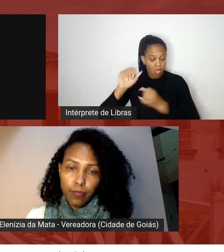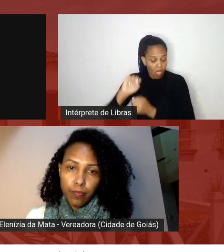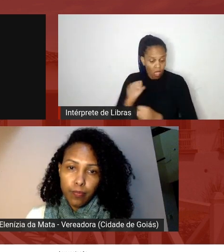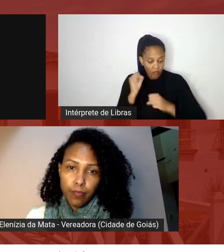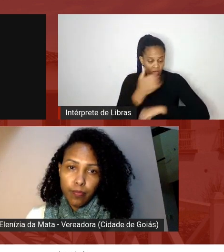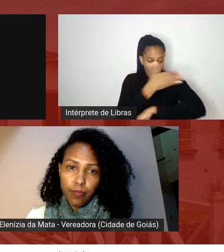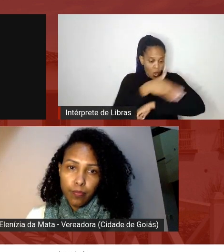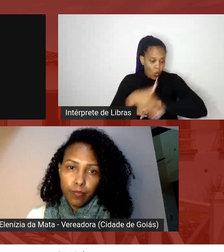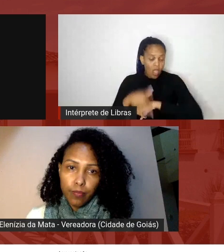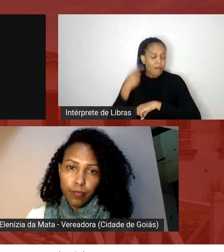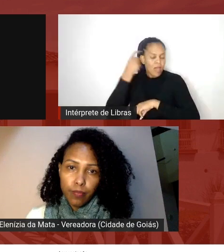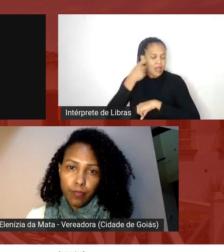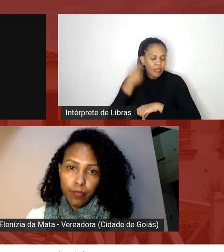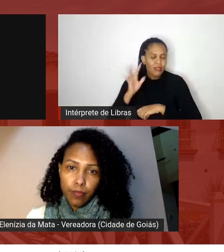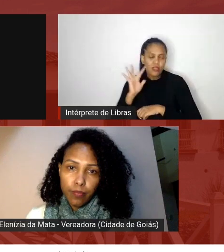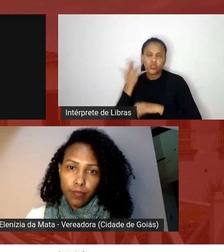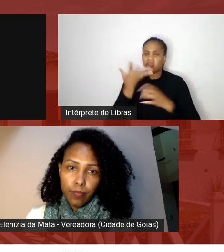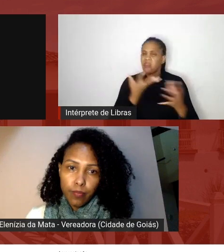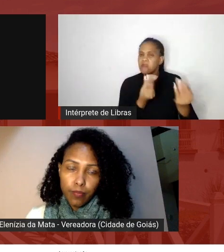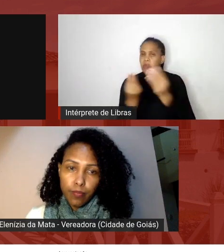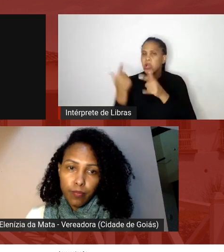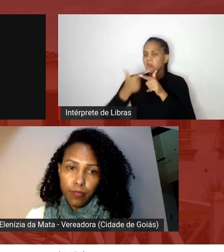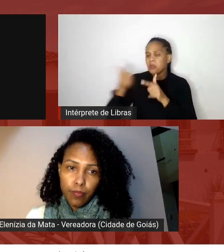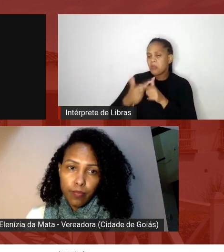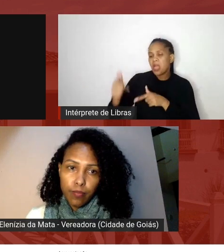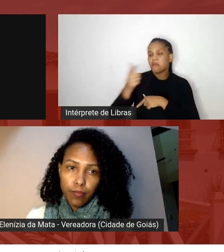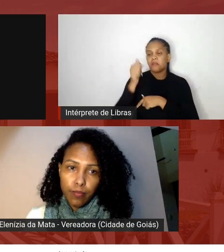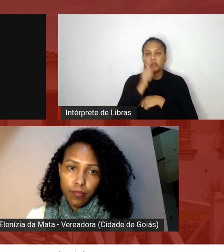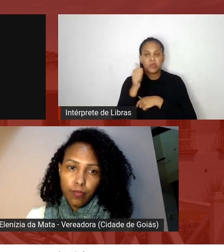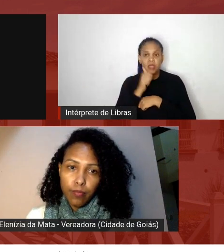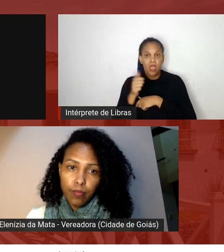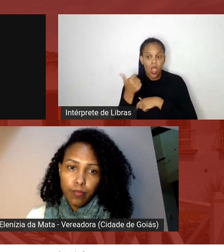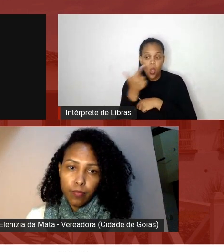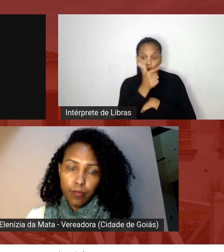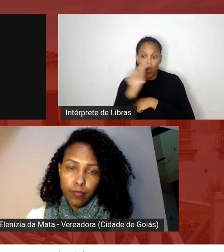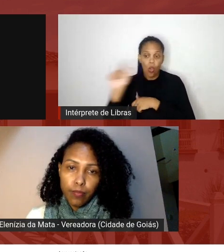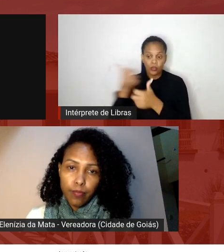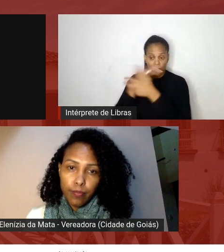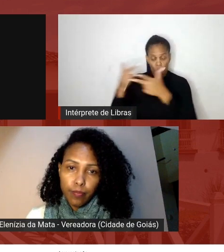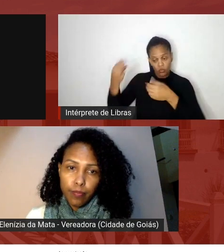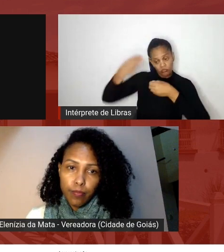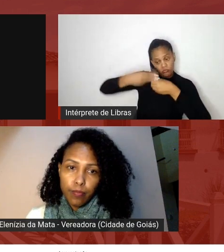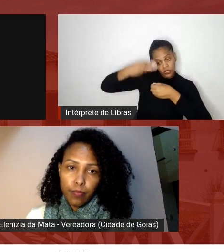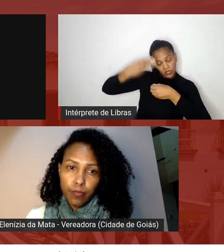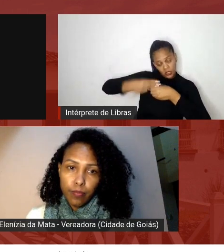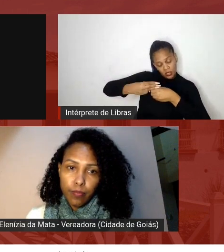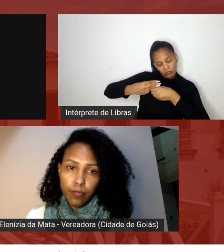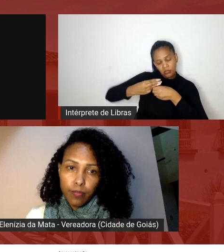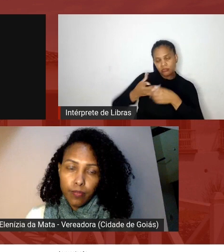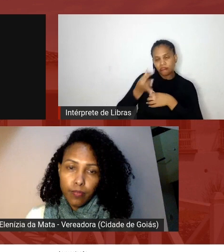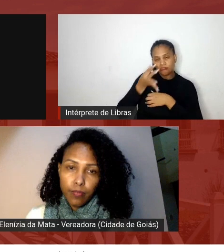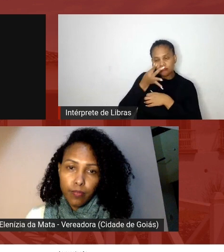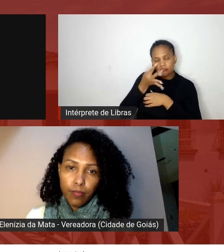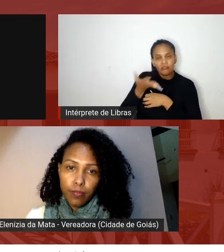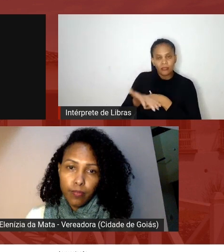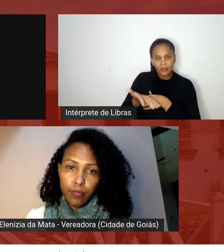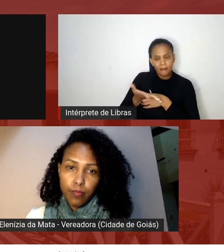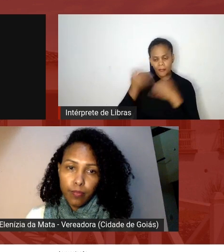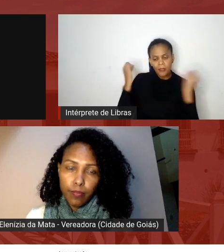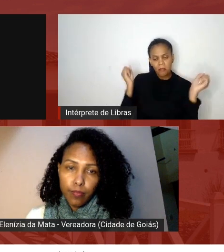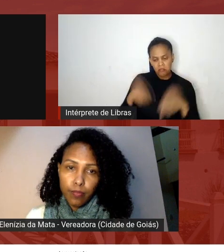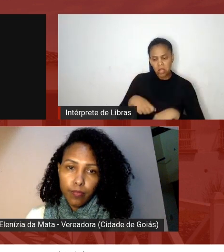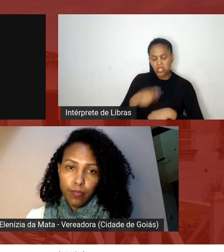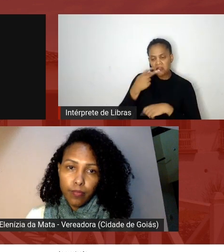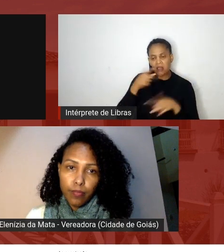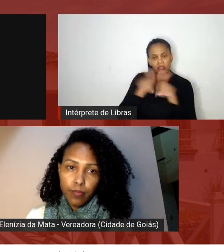problemas de mulheres e de outras situações que todo mundo no município acompanhou posso citar pessoas